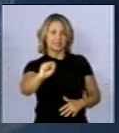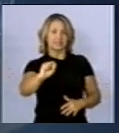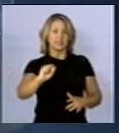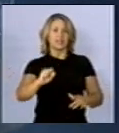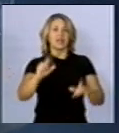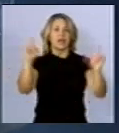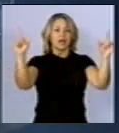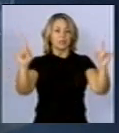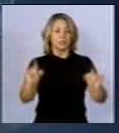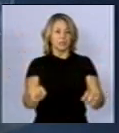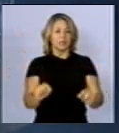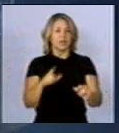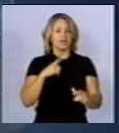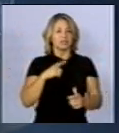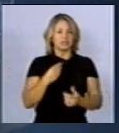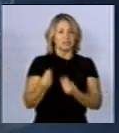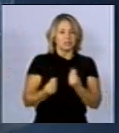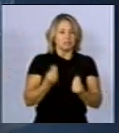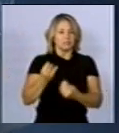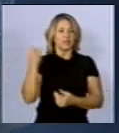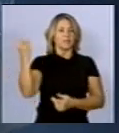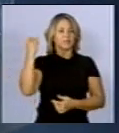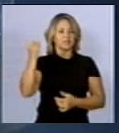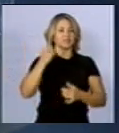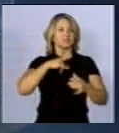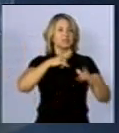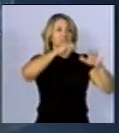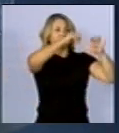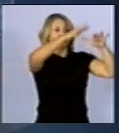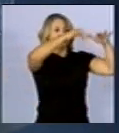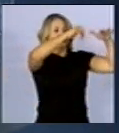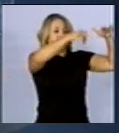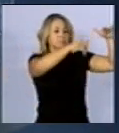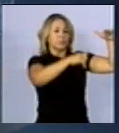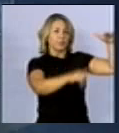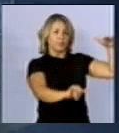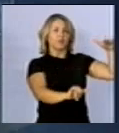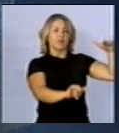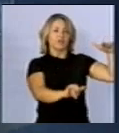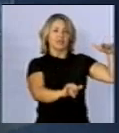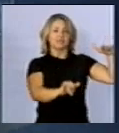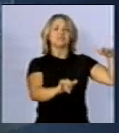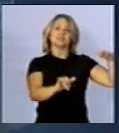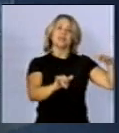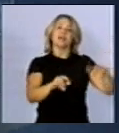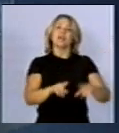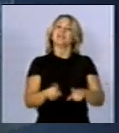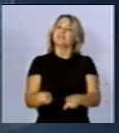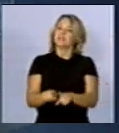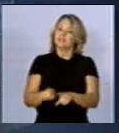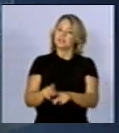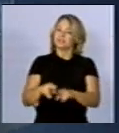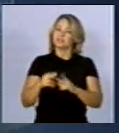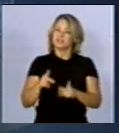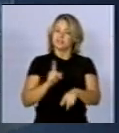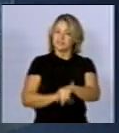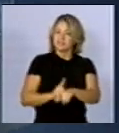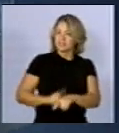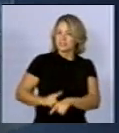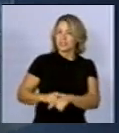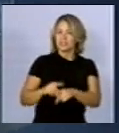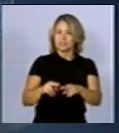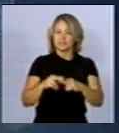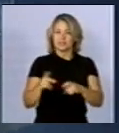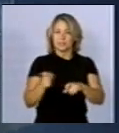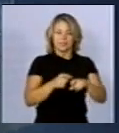quer a redução ionizante tem a propriedade de arrancar cargas elétricas dos átomos e moléculas. E a exposição por tempos bem determinados pela